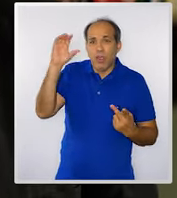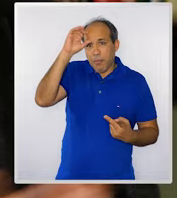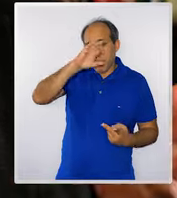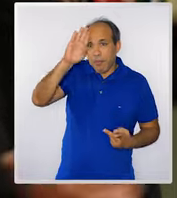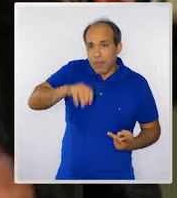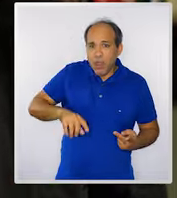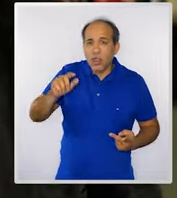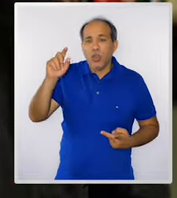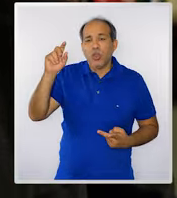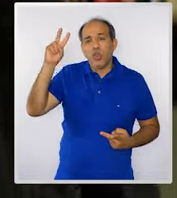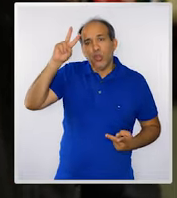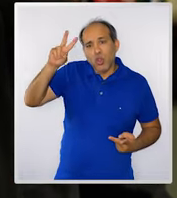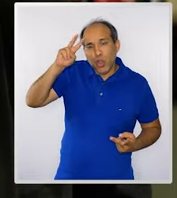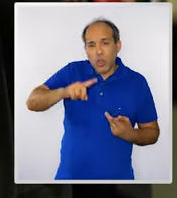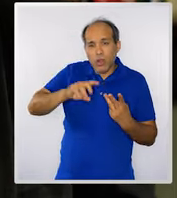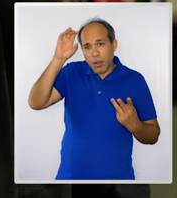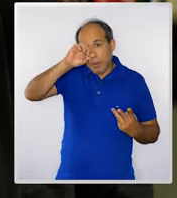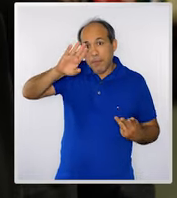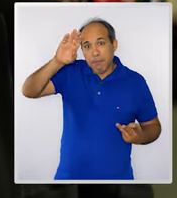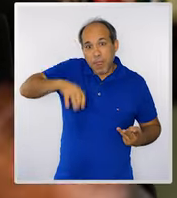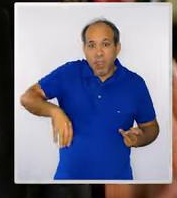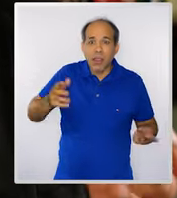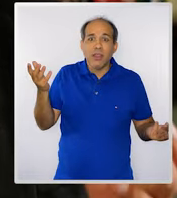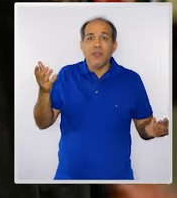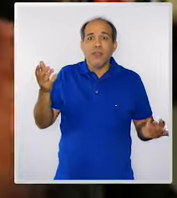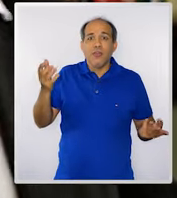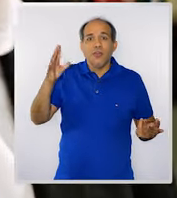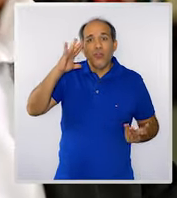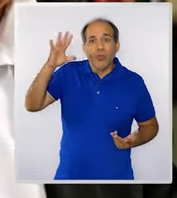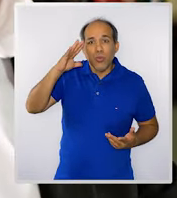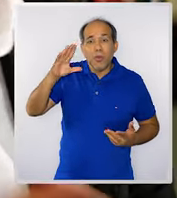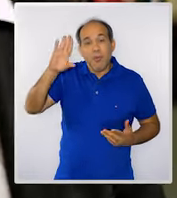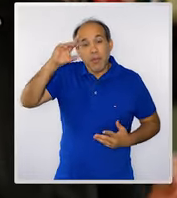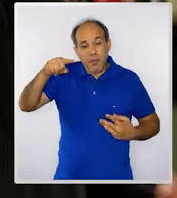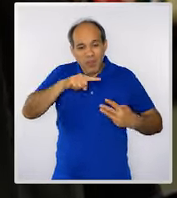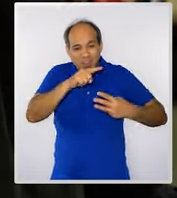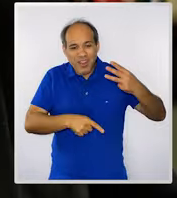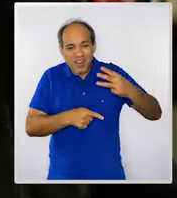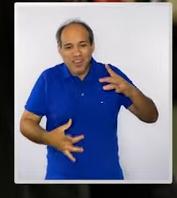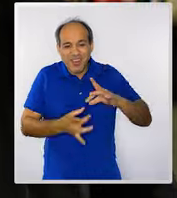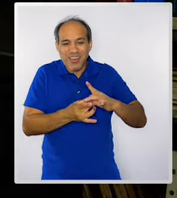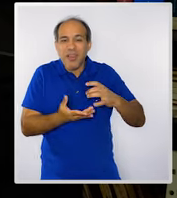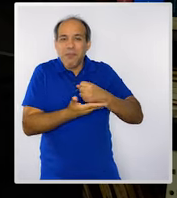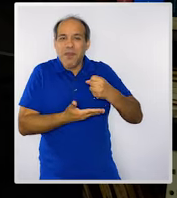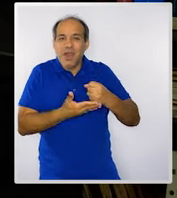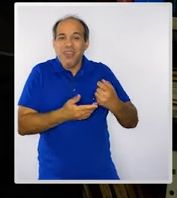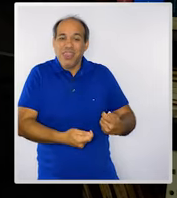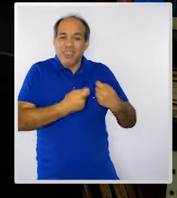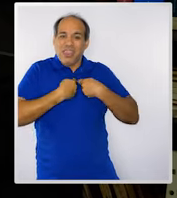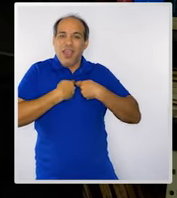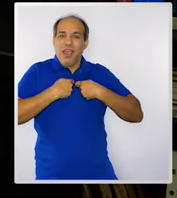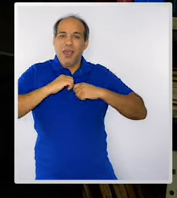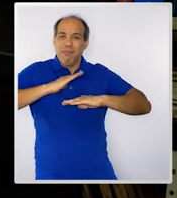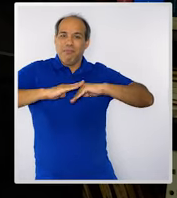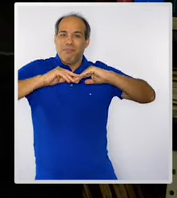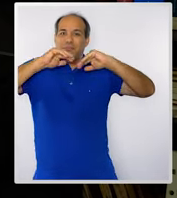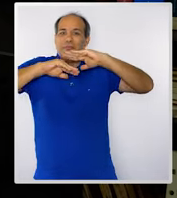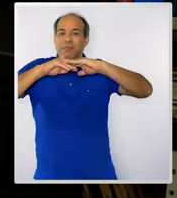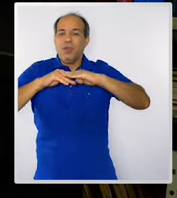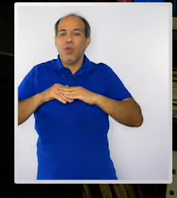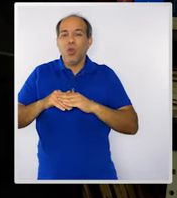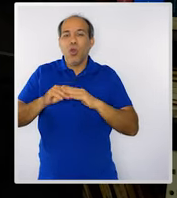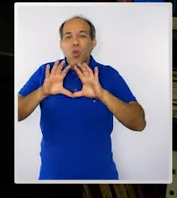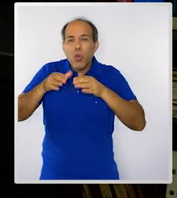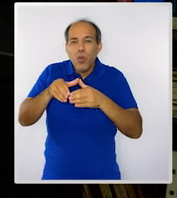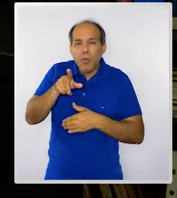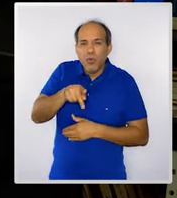bem história, vai aprender bem filosofia, porque tudo depende dessa parte básica inicial. Professor, o Corpo Educacional